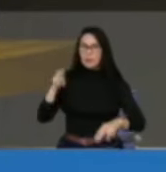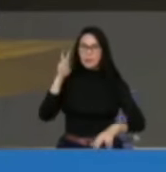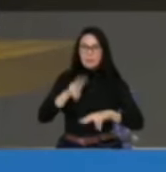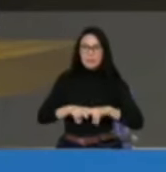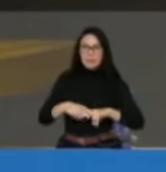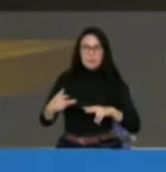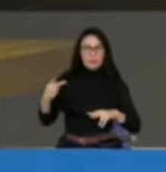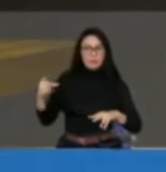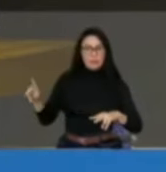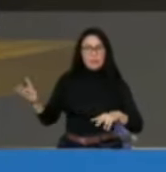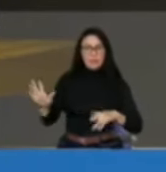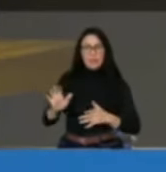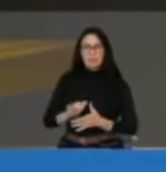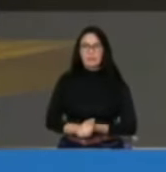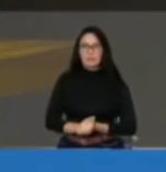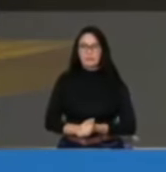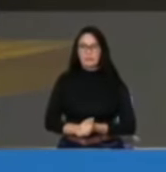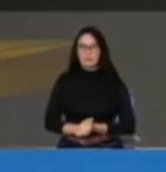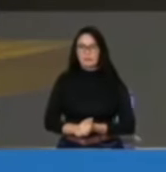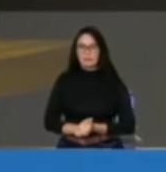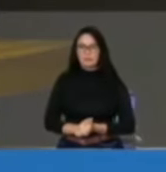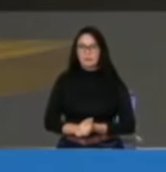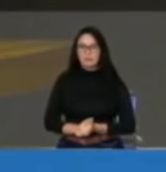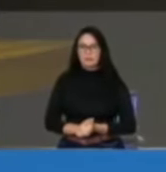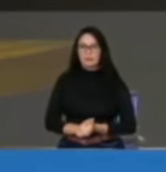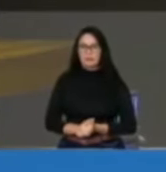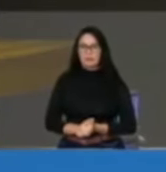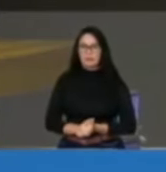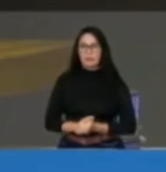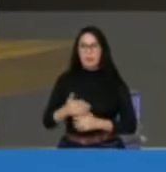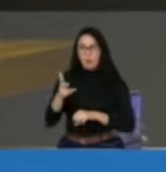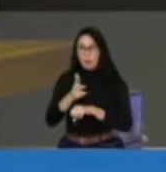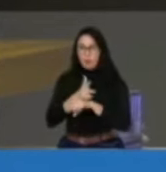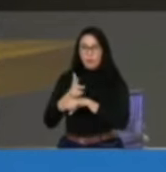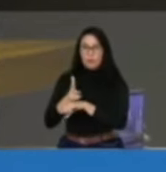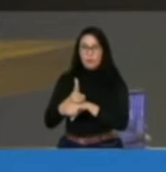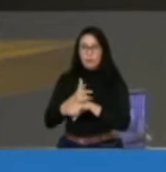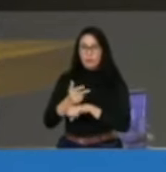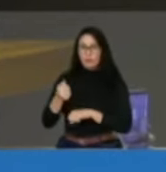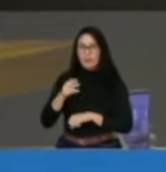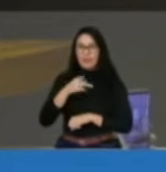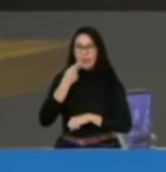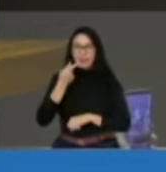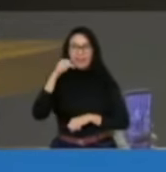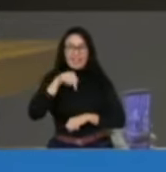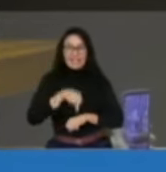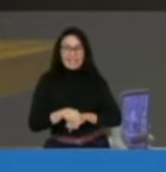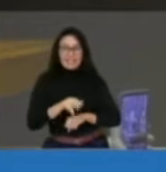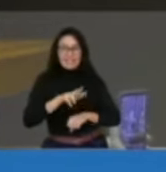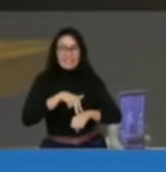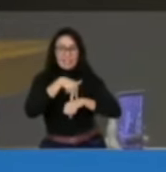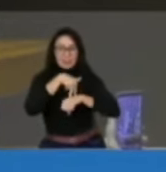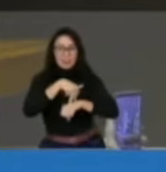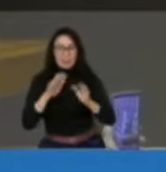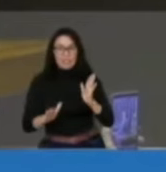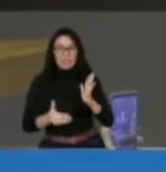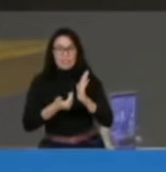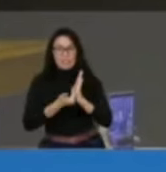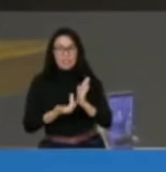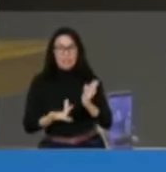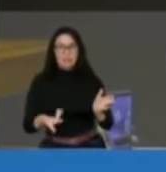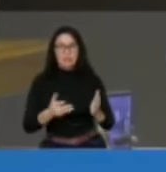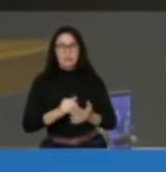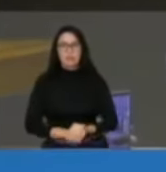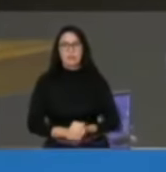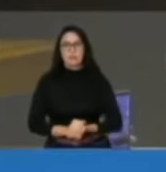Ele falou fora da tribuna, num vídeo. Eu falei na tribuna, senhor presidente. E quero aqui dizer que o